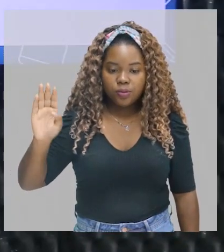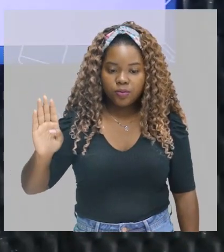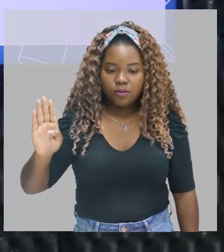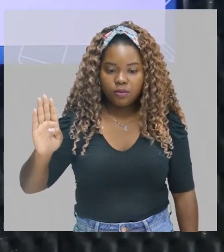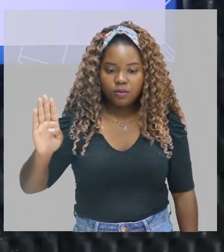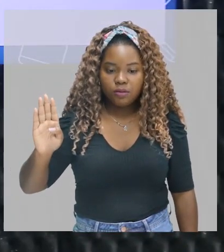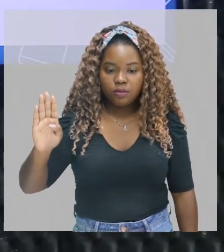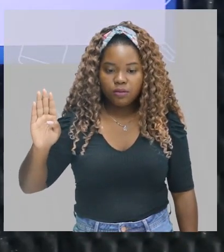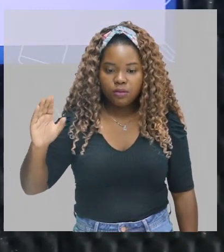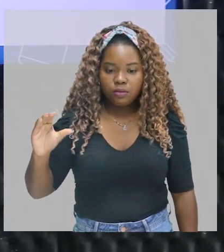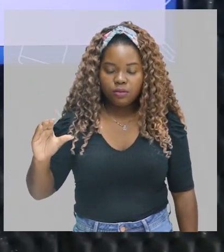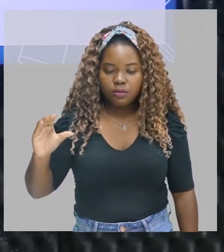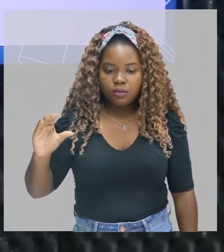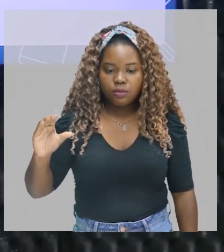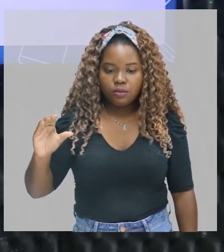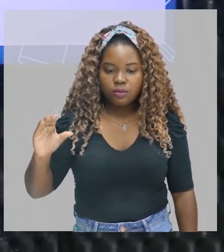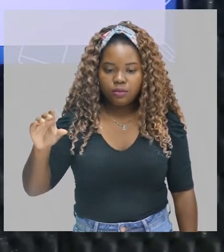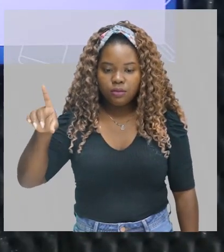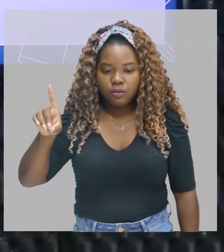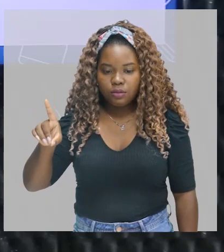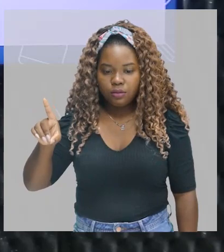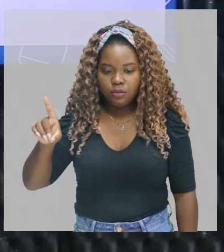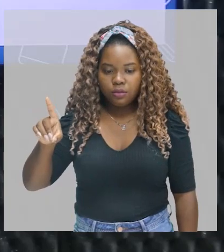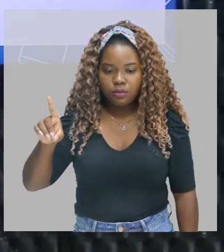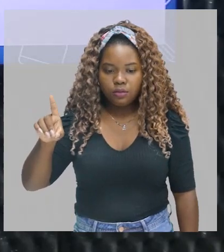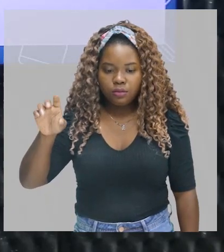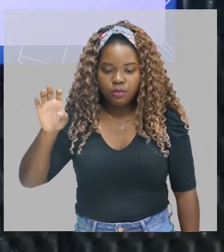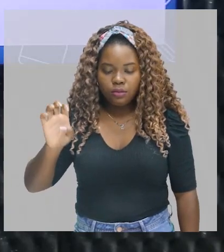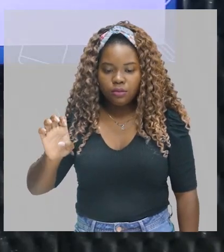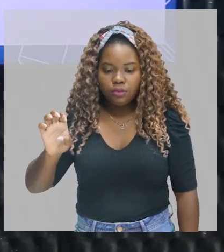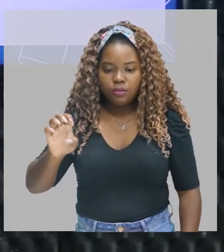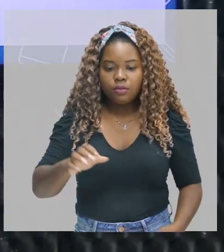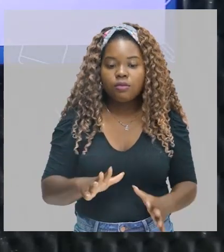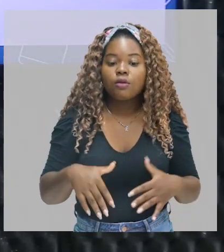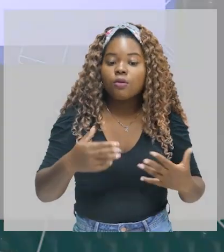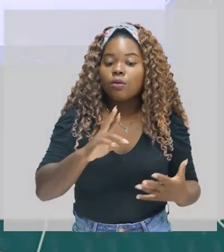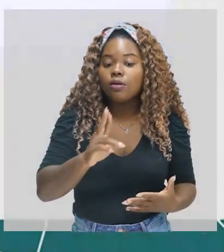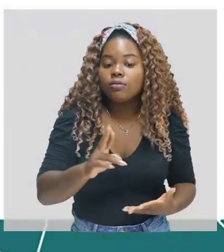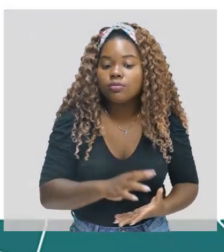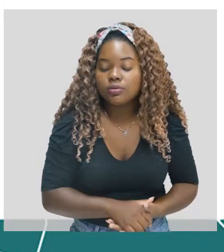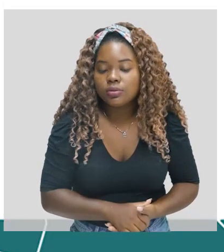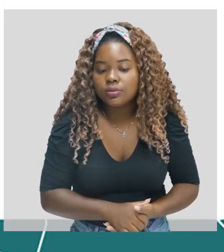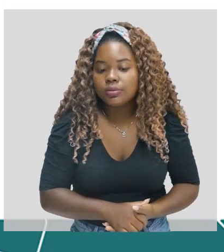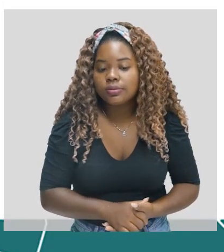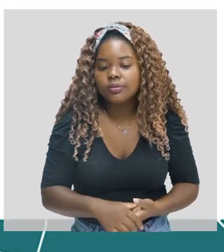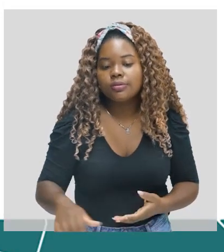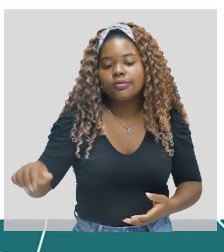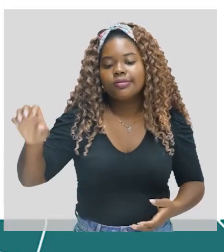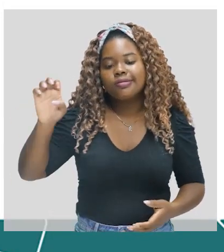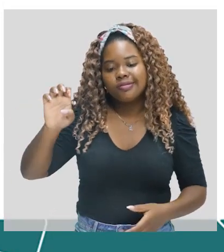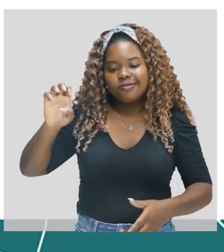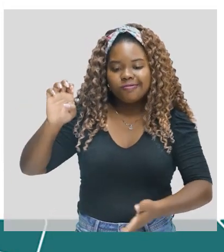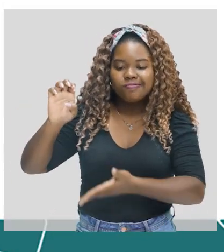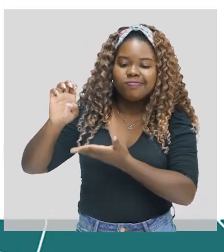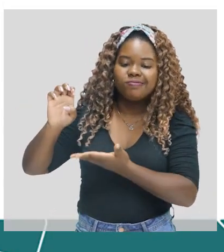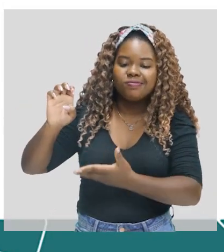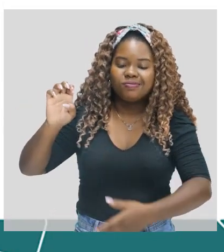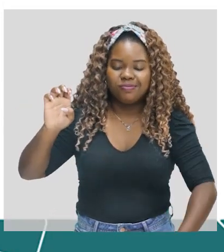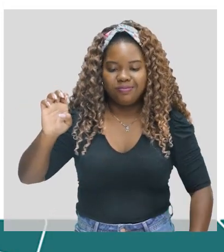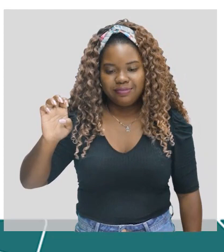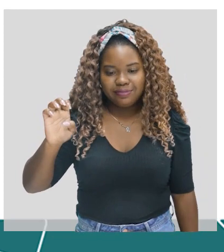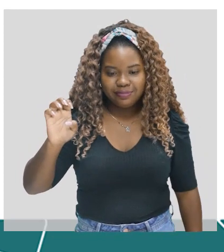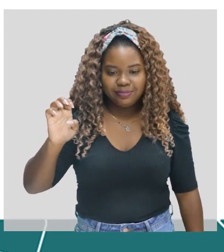Castro Alves? Gonçalves de Magalhães? Casimiro de Abeleu? Ou Álvaro de Azevedo? Vou dar a resposta. Talvez você não saiba. Foi o Álvaro de